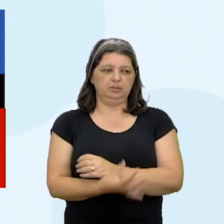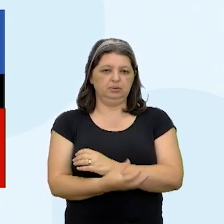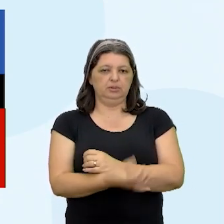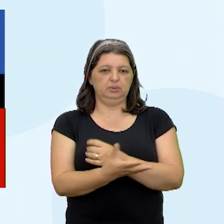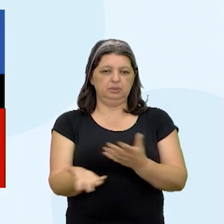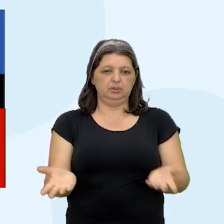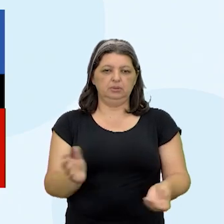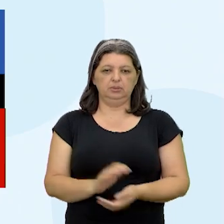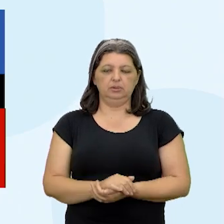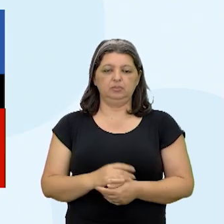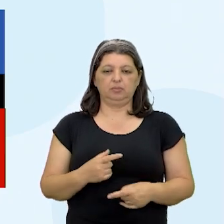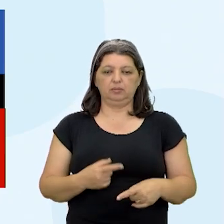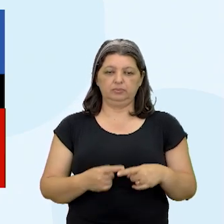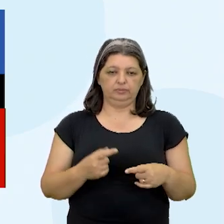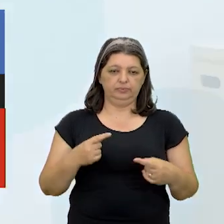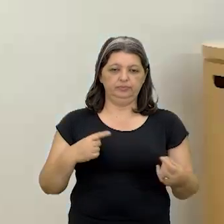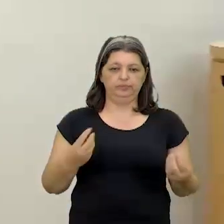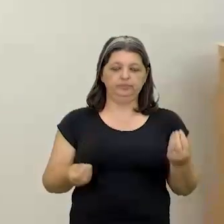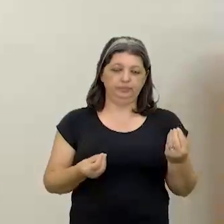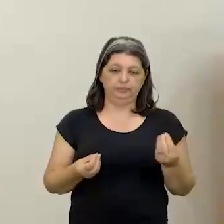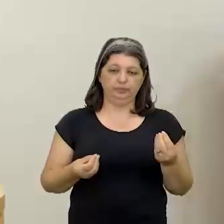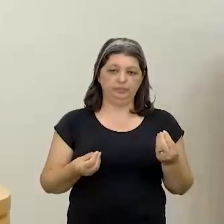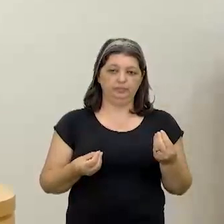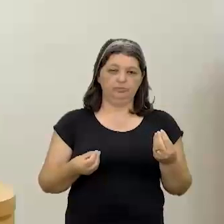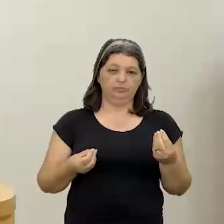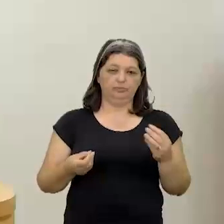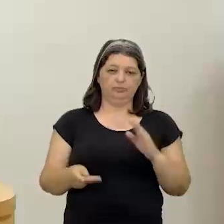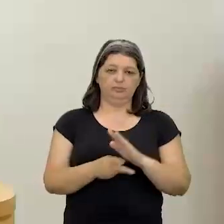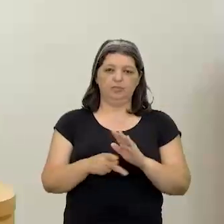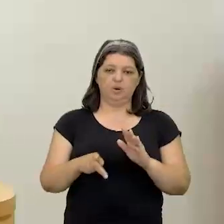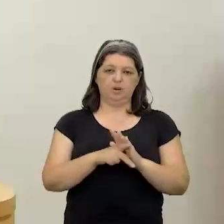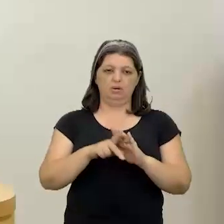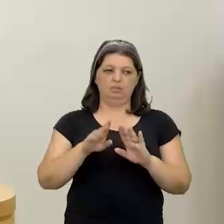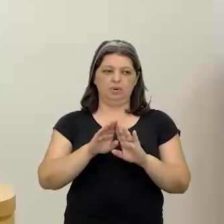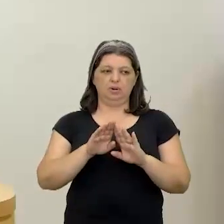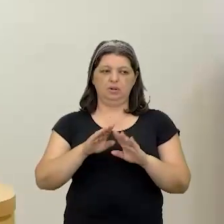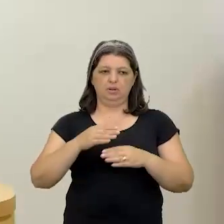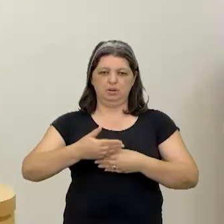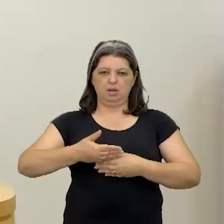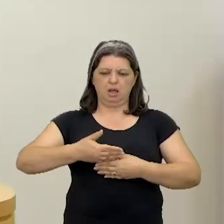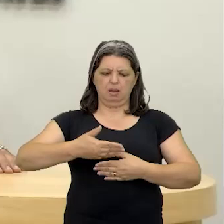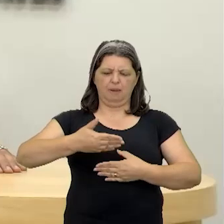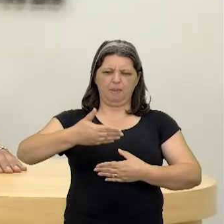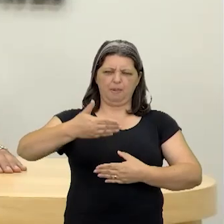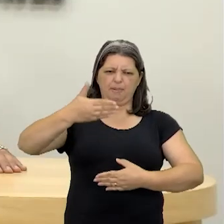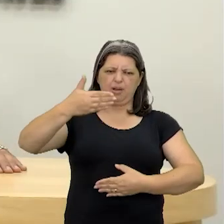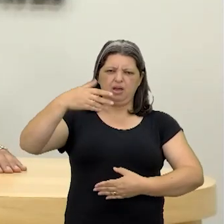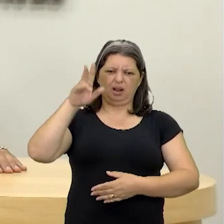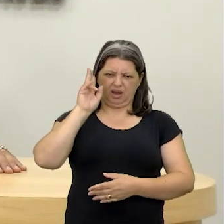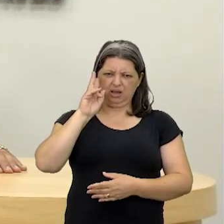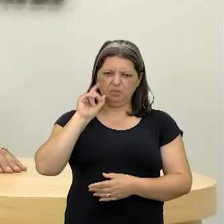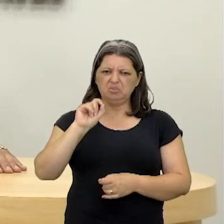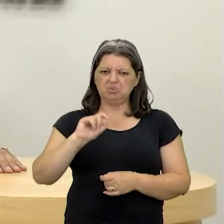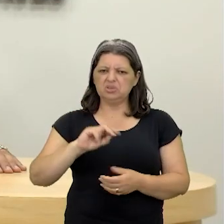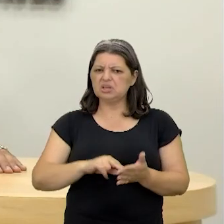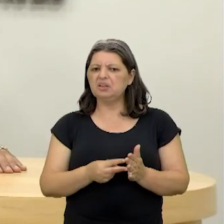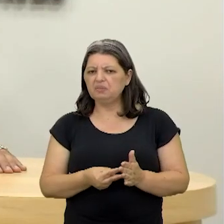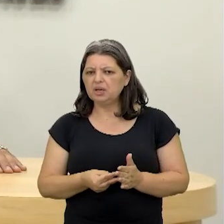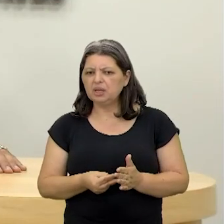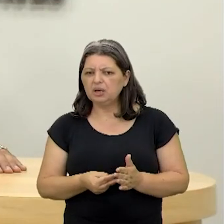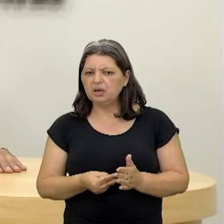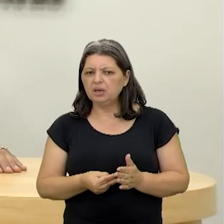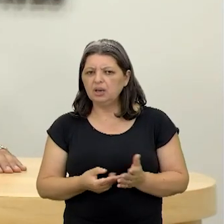-americanas. E aí que se cria a expressão El Paredón. O que é o Paredão? Você lembra o é o Paredão? Põe o Paredão e